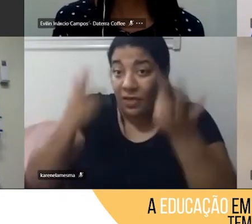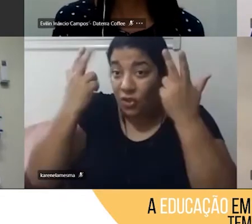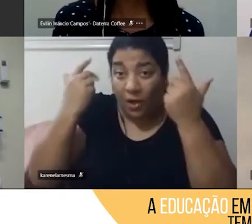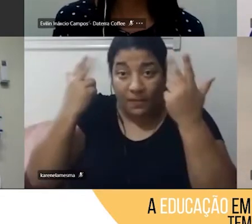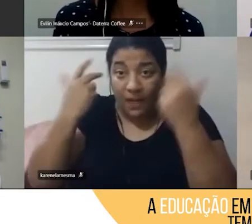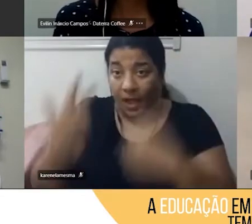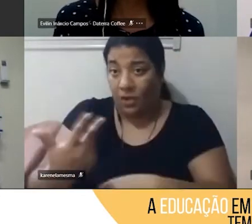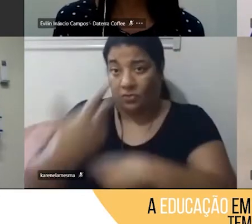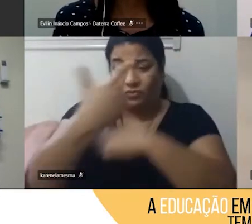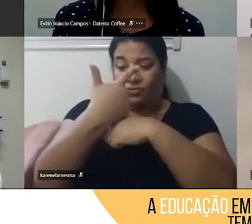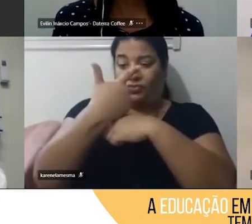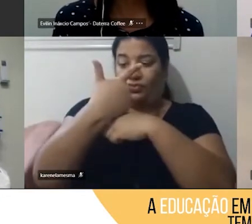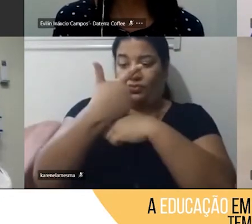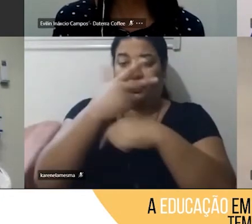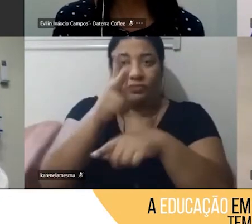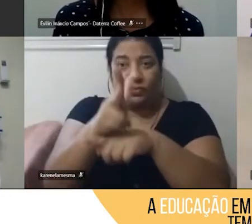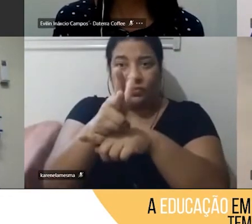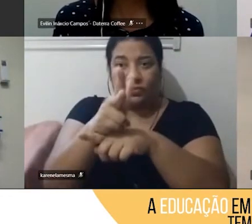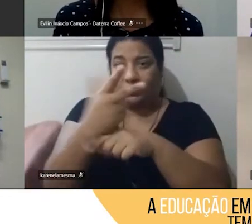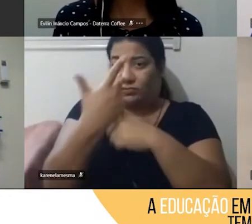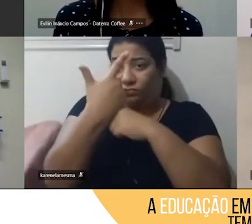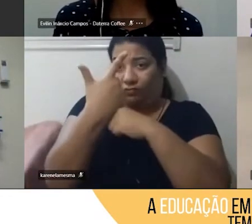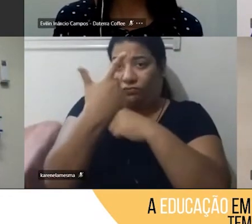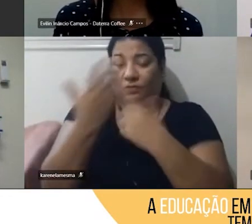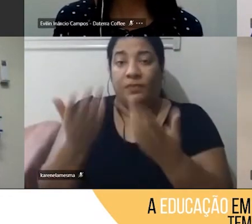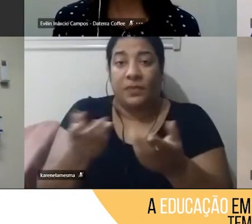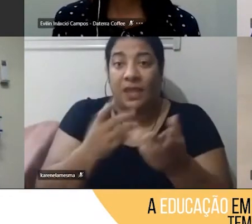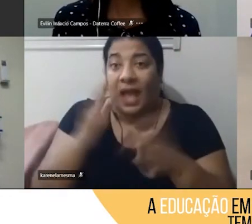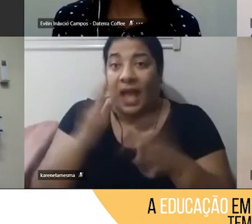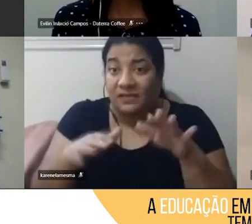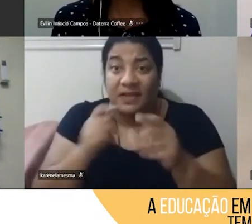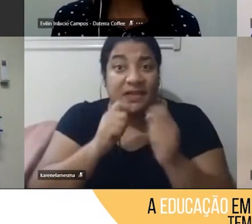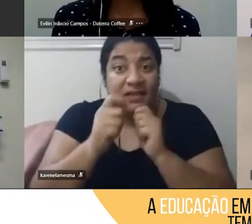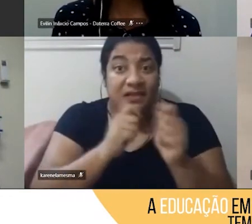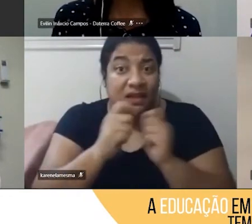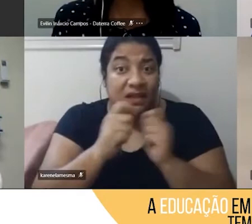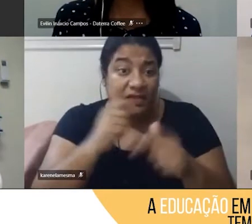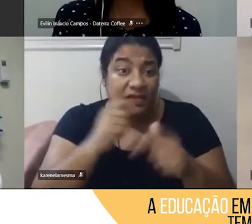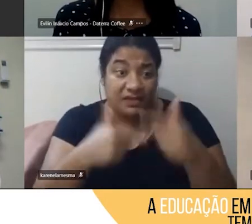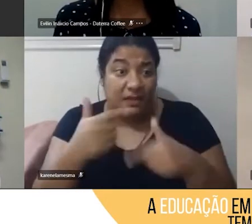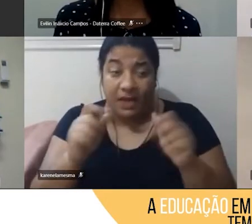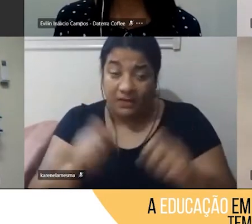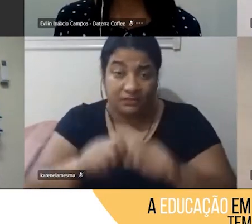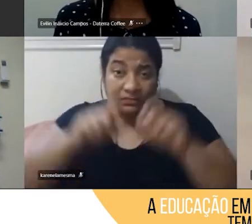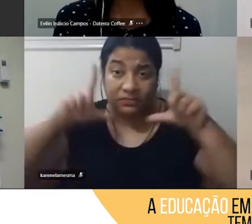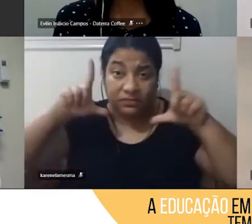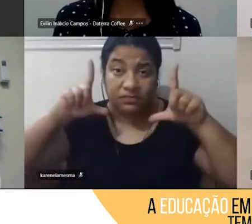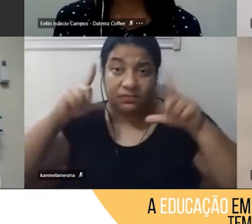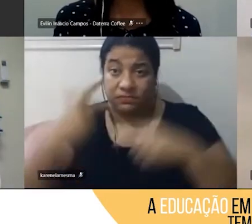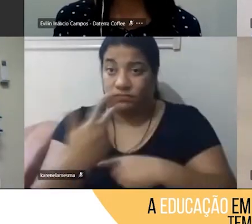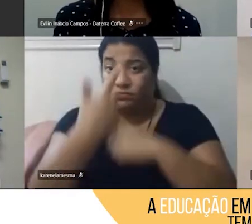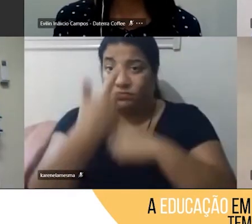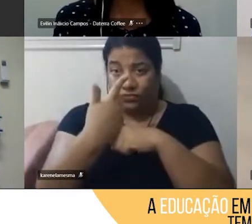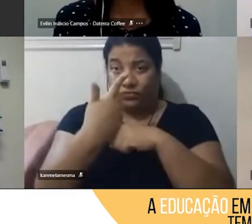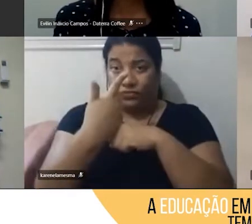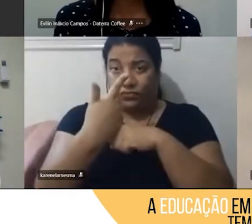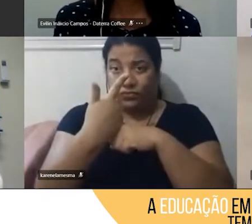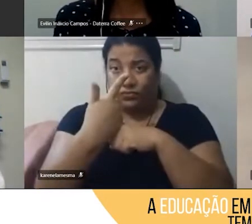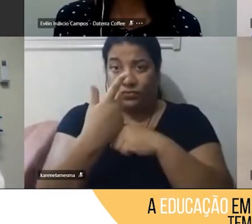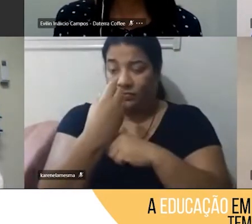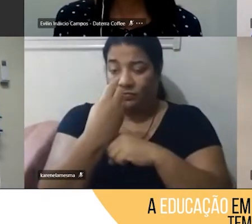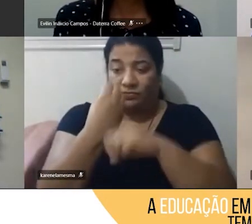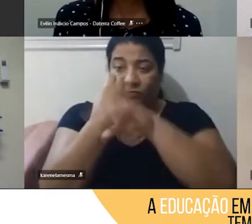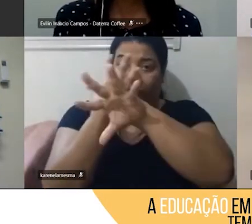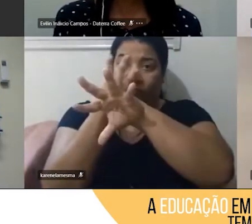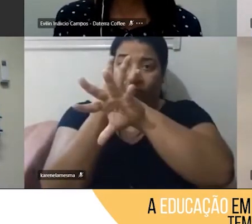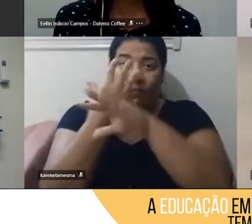tenho entrevistas para trabalho, às vezes é via tela, e aí como é que a gente faz? Então, ligar as